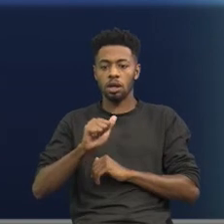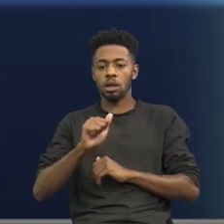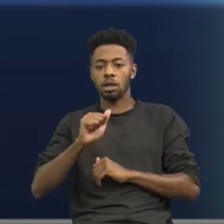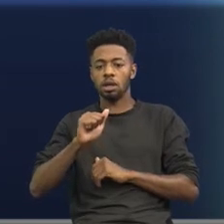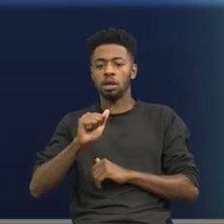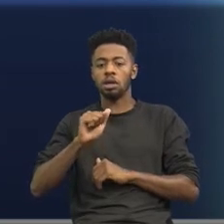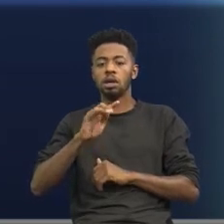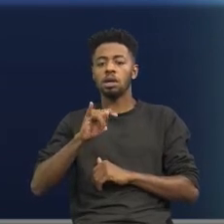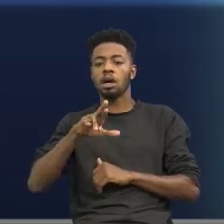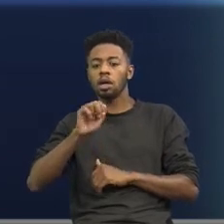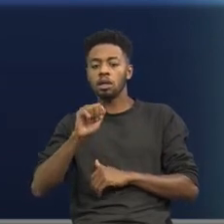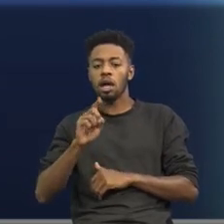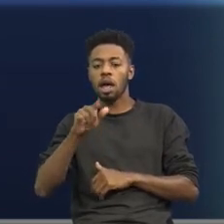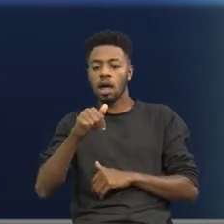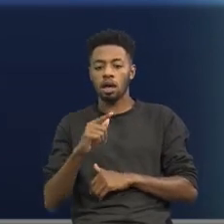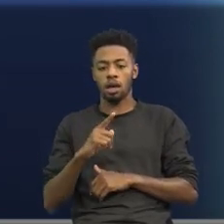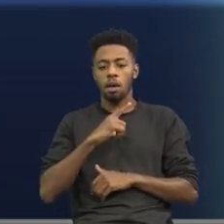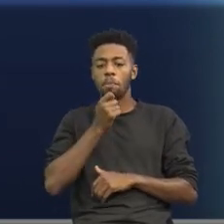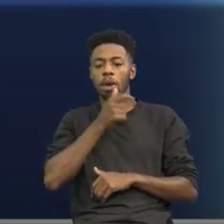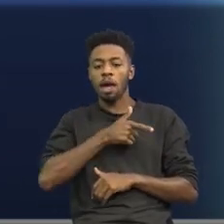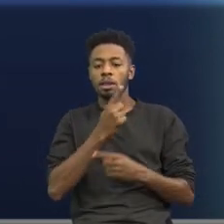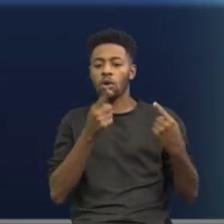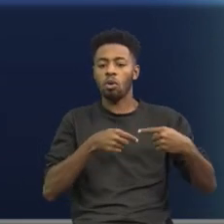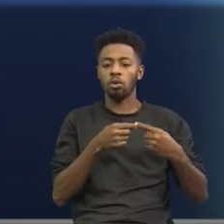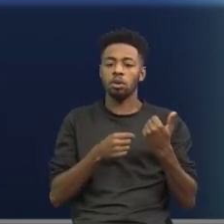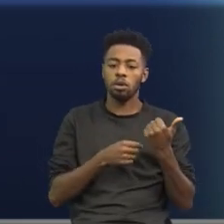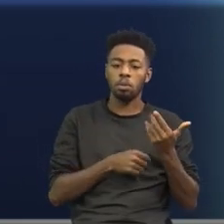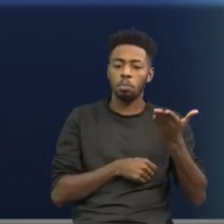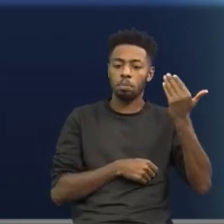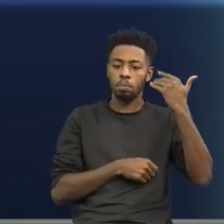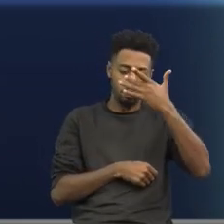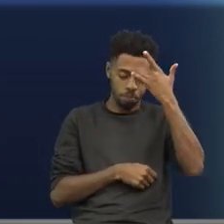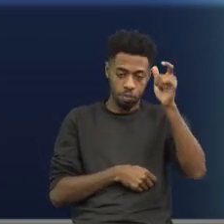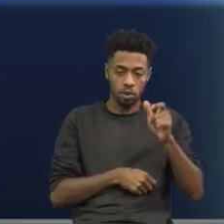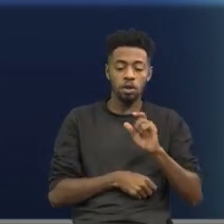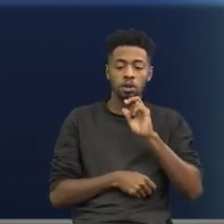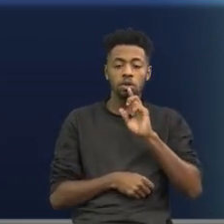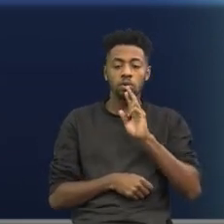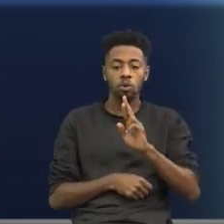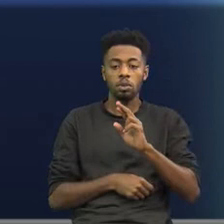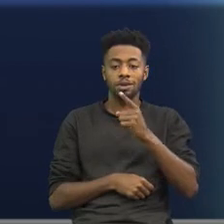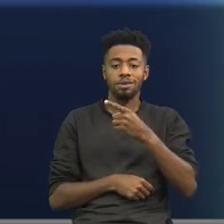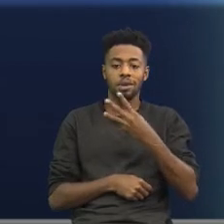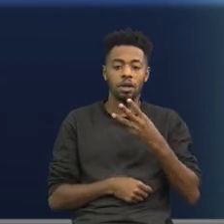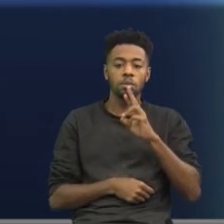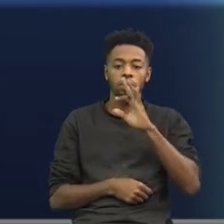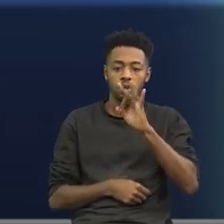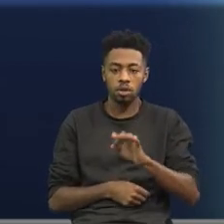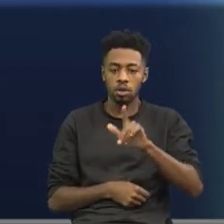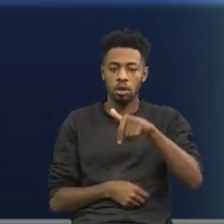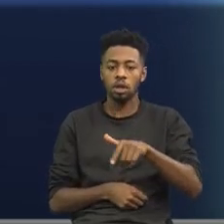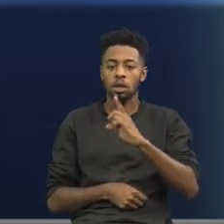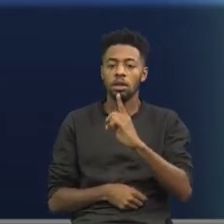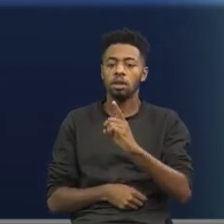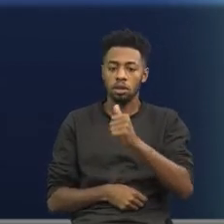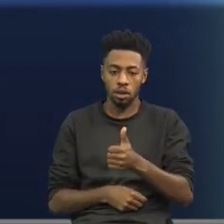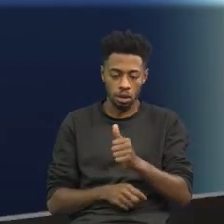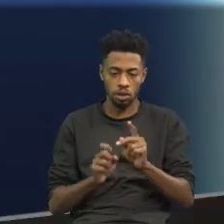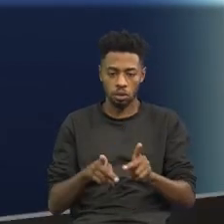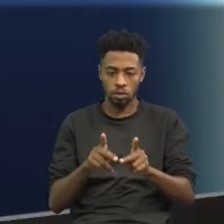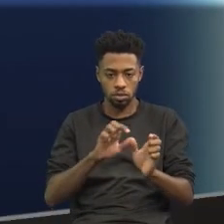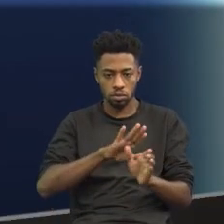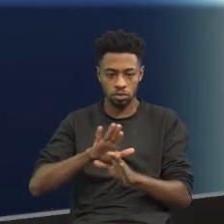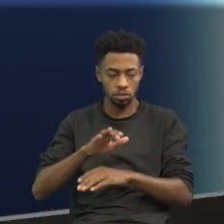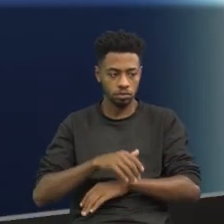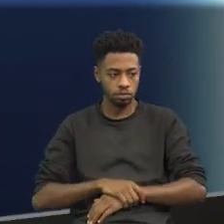parnasianos. Portanto, questão número 13, a sua resposta foi a letra D, de Dado.